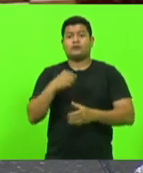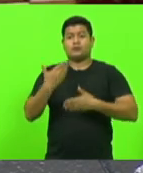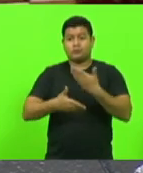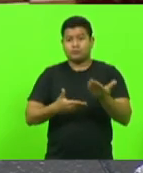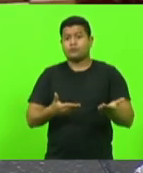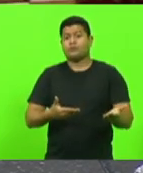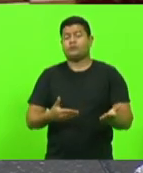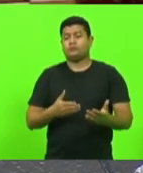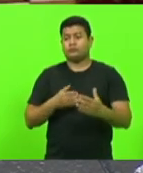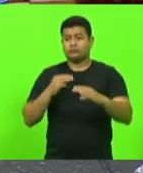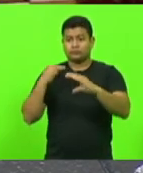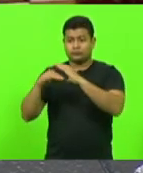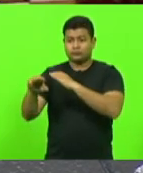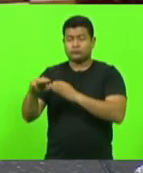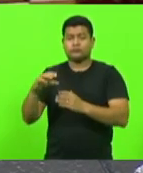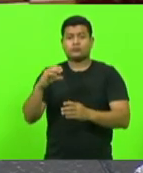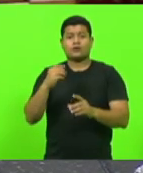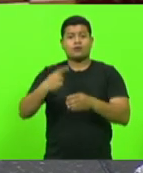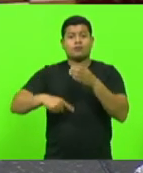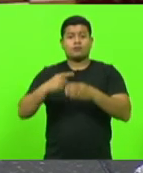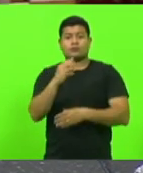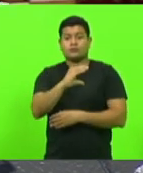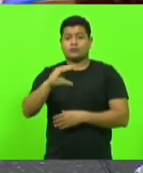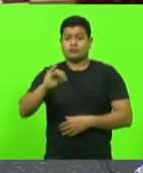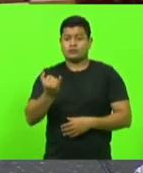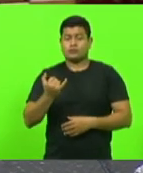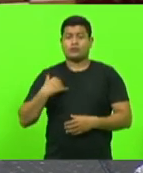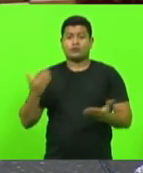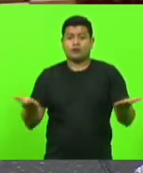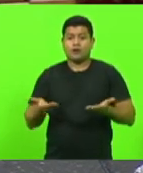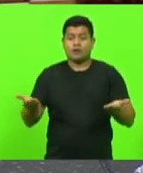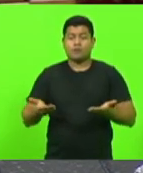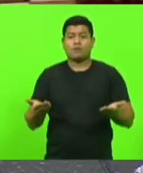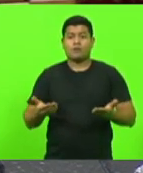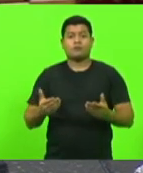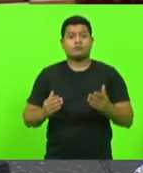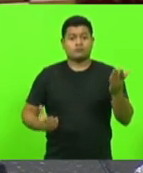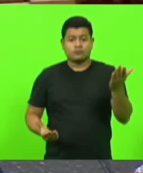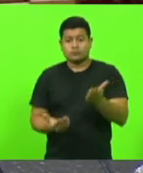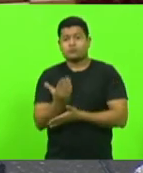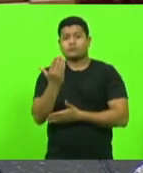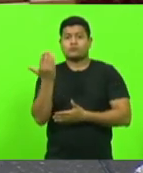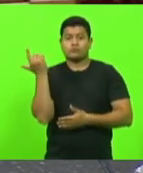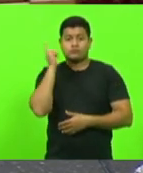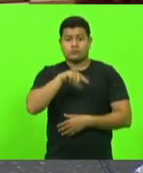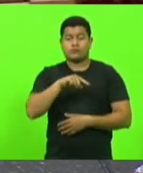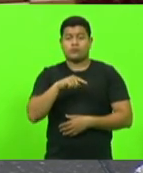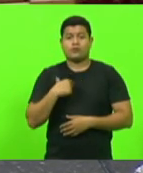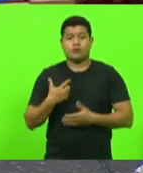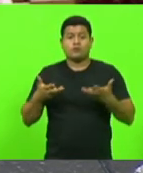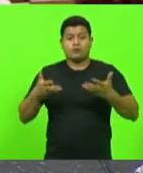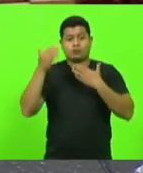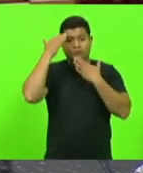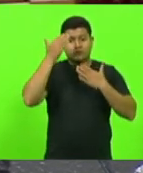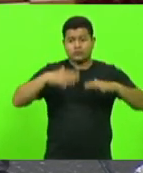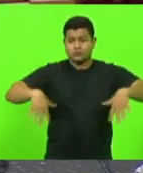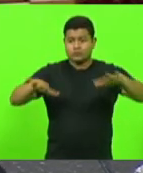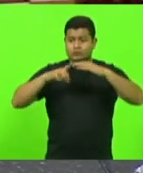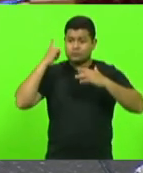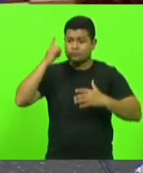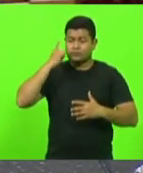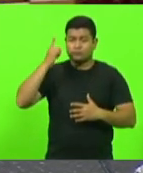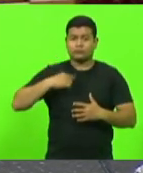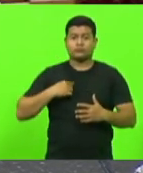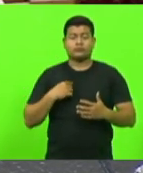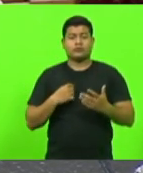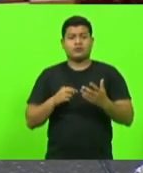aqui agradecer os deputados, justamente porque reconhecem a importância desse trabalho pautado em dados técnicos,